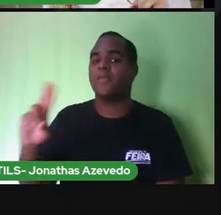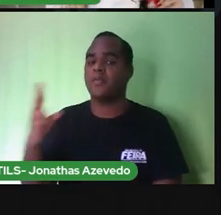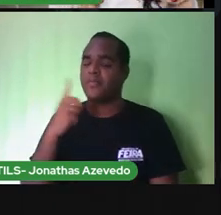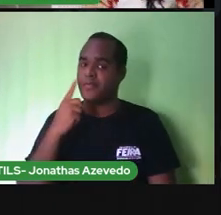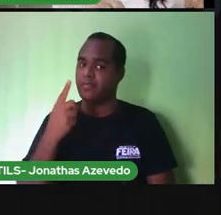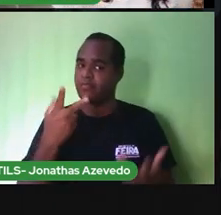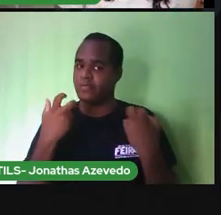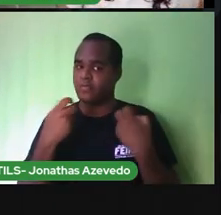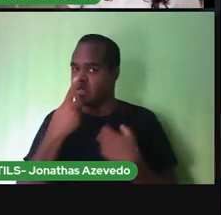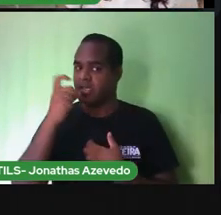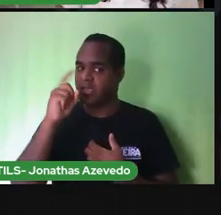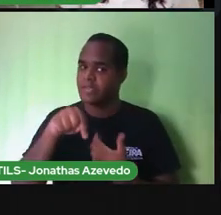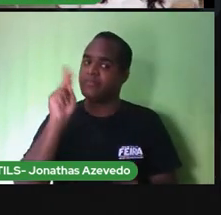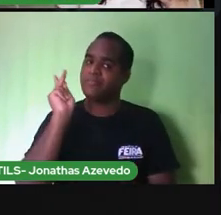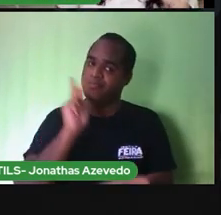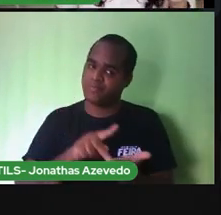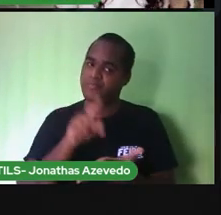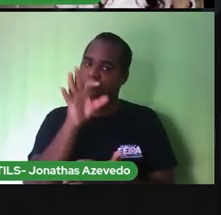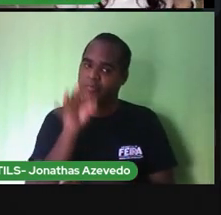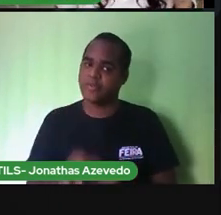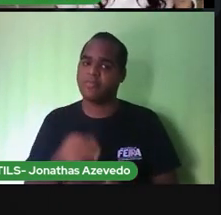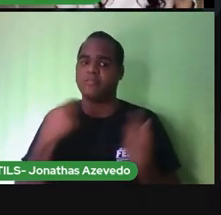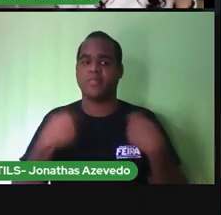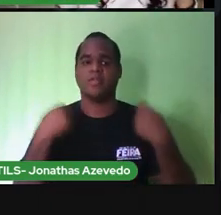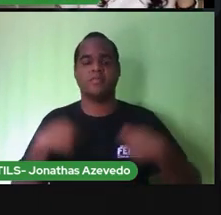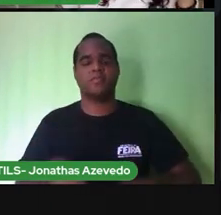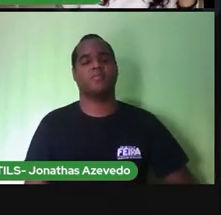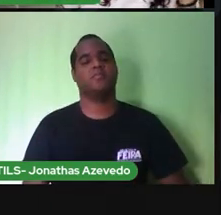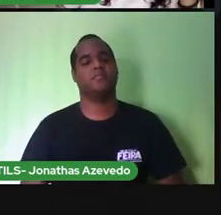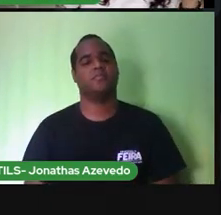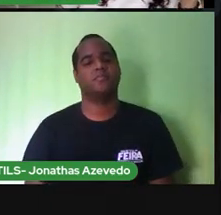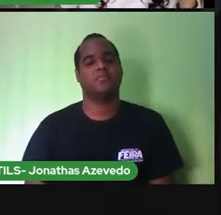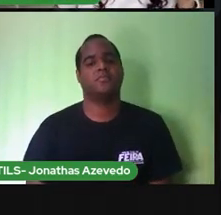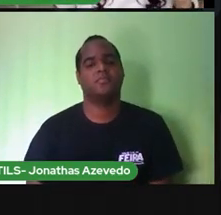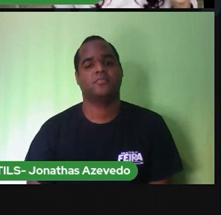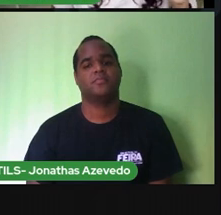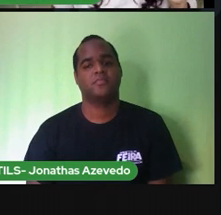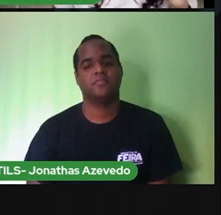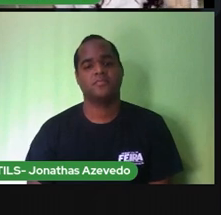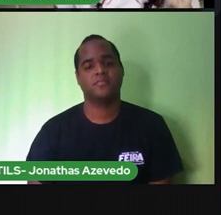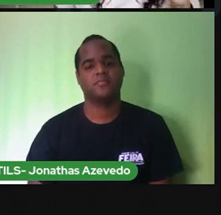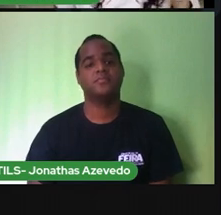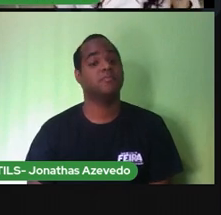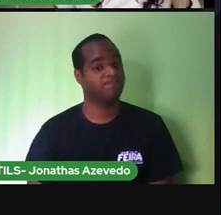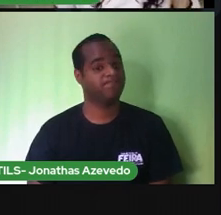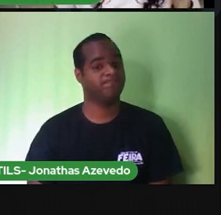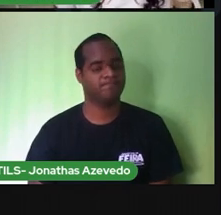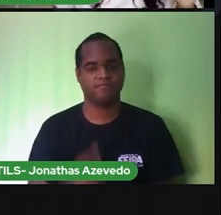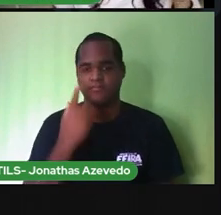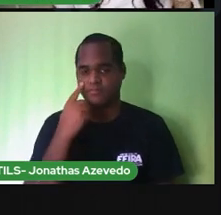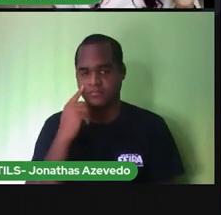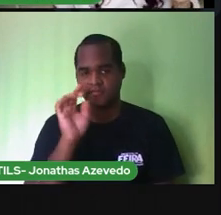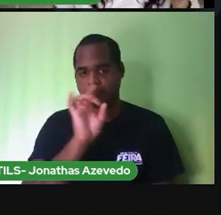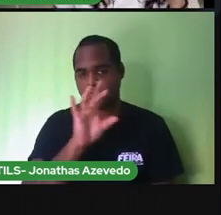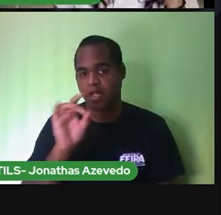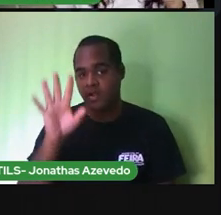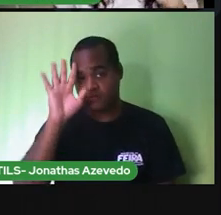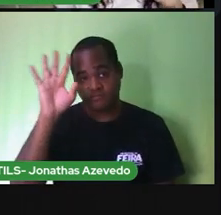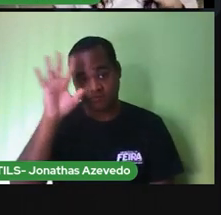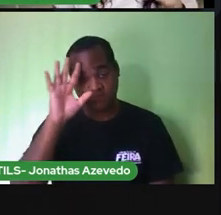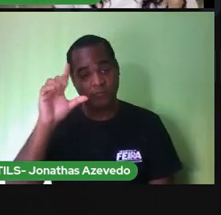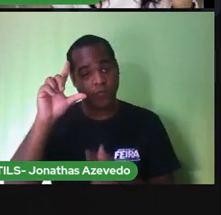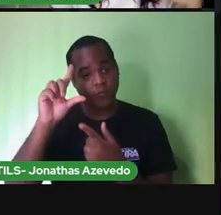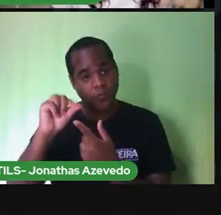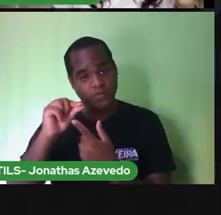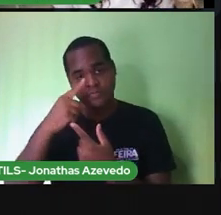lixo no lugar certo a seleção e a reciclagem de lixo ele diminui a quantidade de